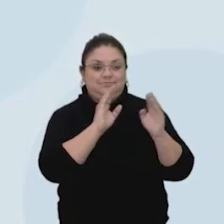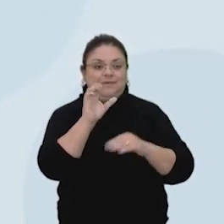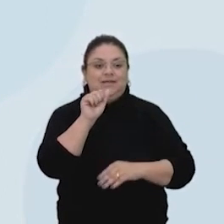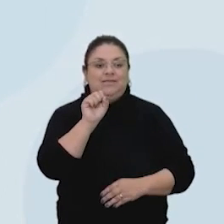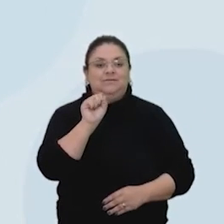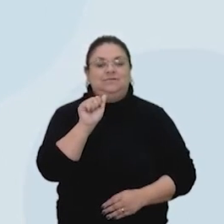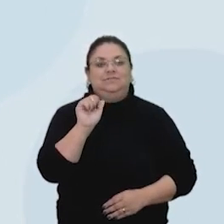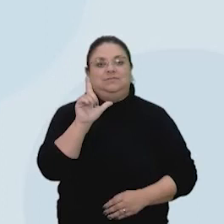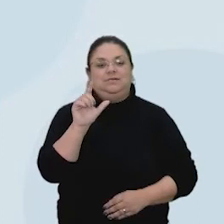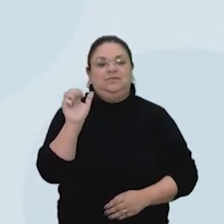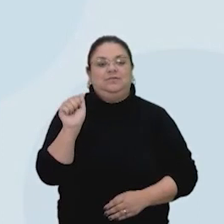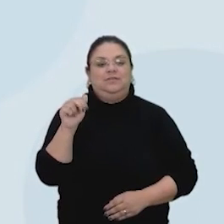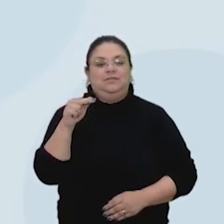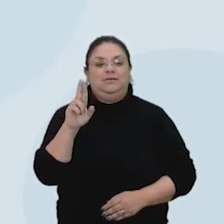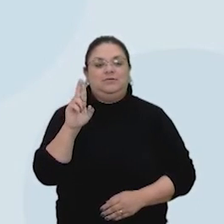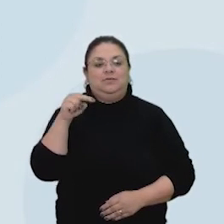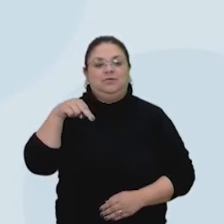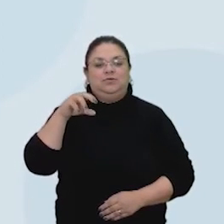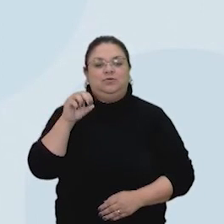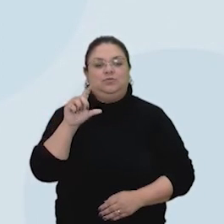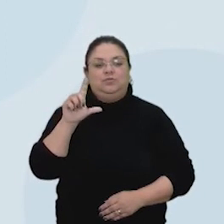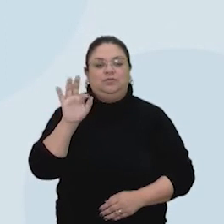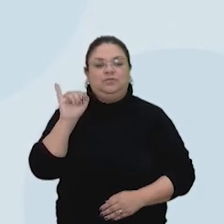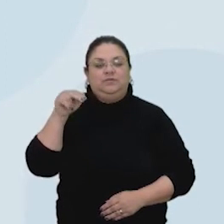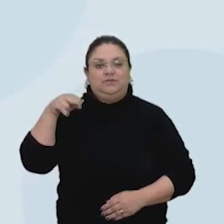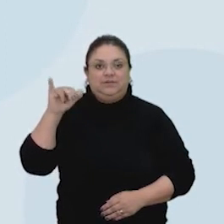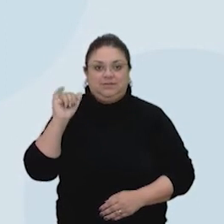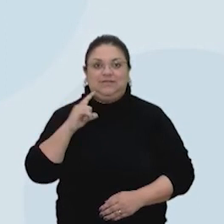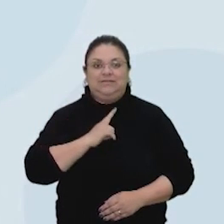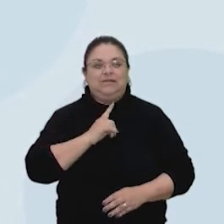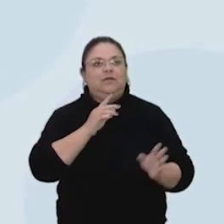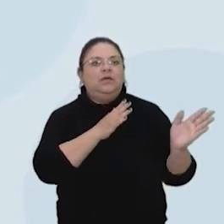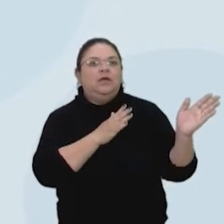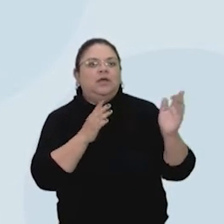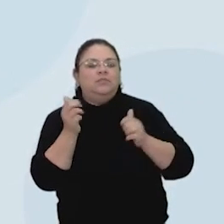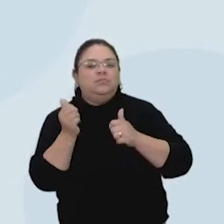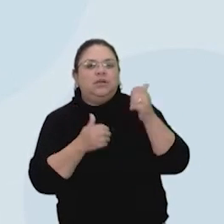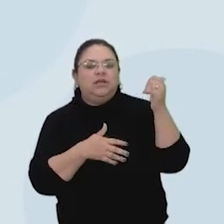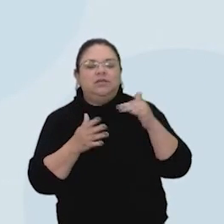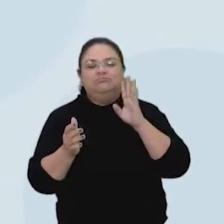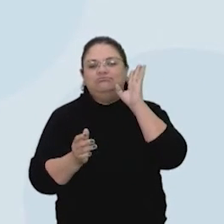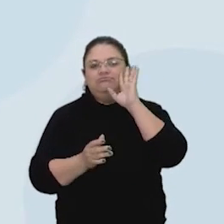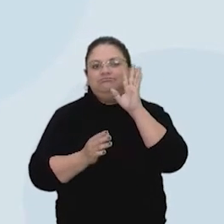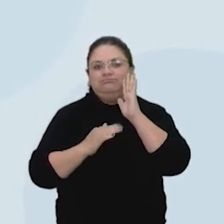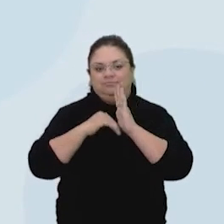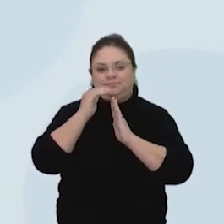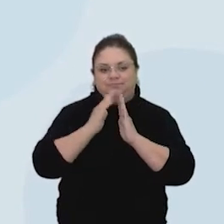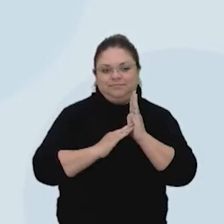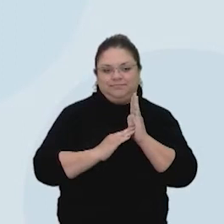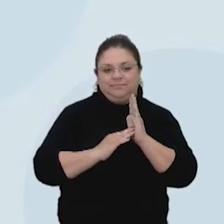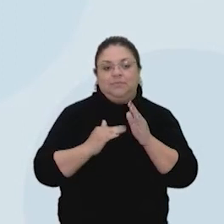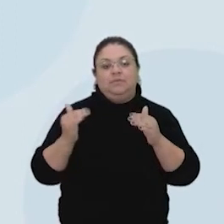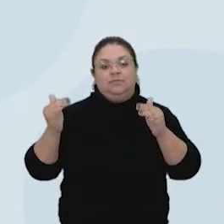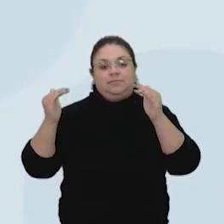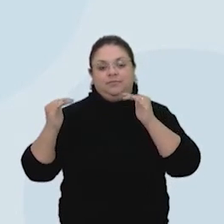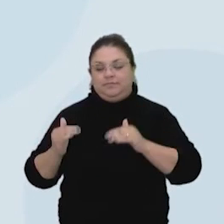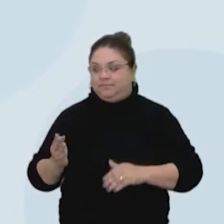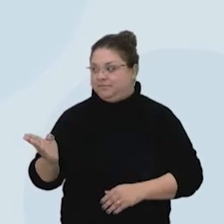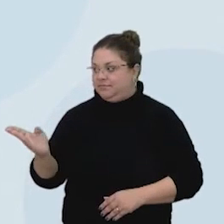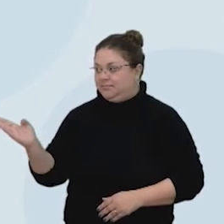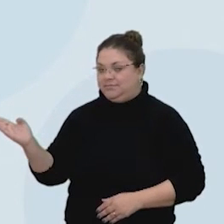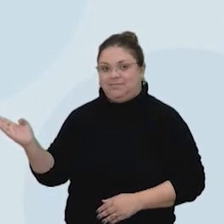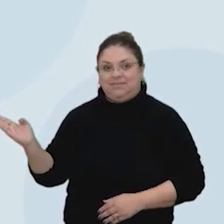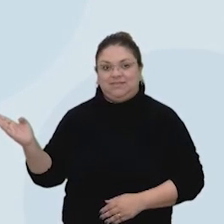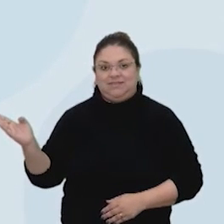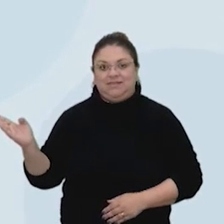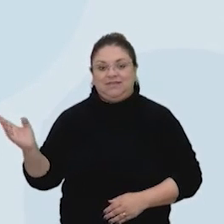E é muito legal esse vídeo do YouTube, porque explica bem, faz uma leitura de imagens muito legais. Ou esse outro vídeo, Artes no Enem.